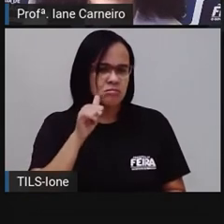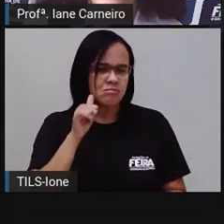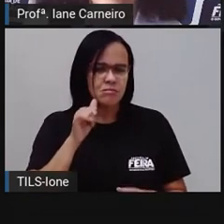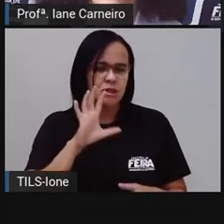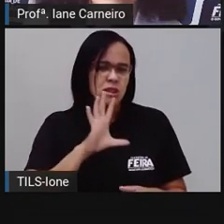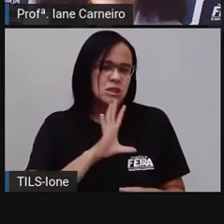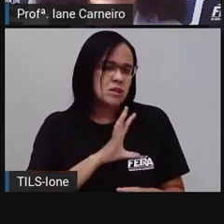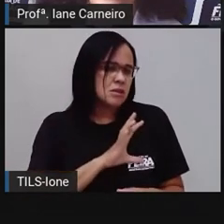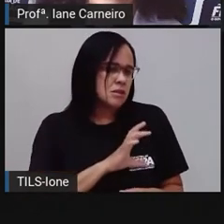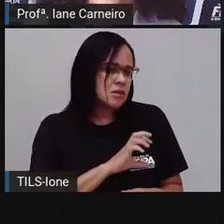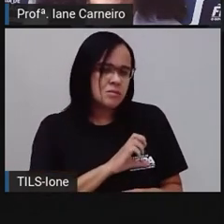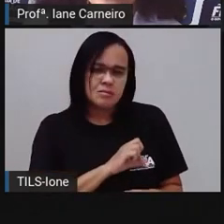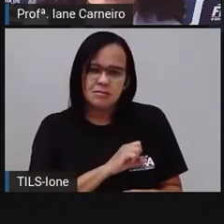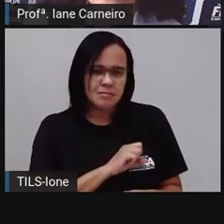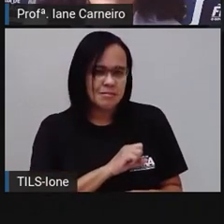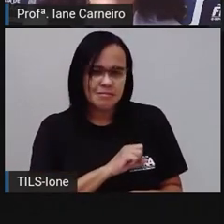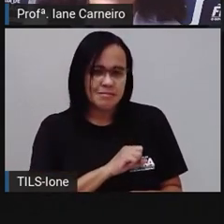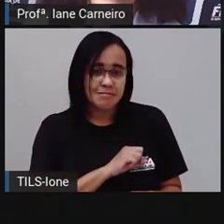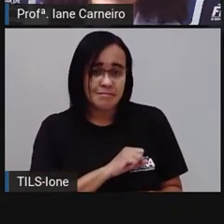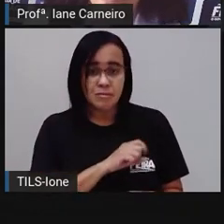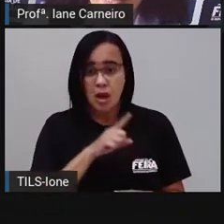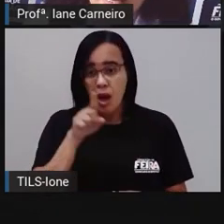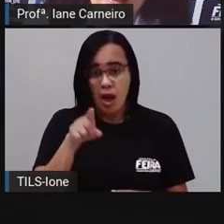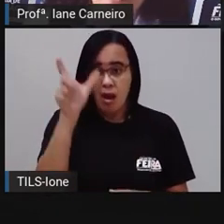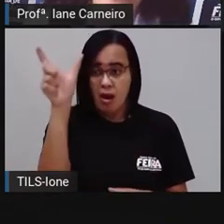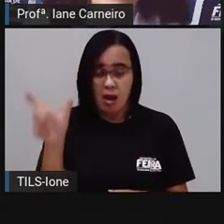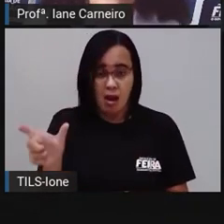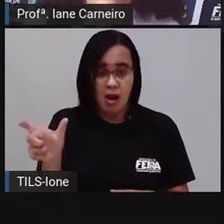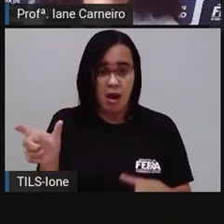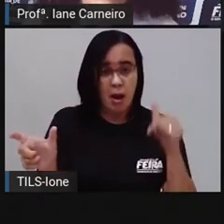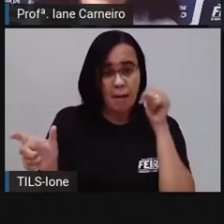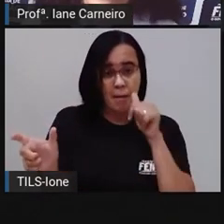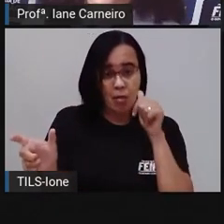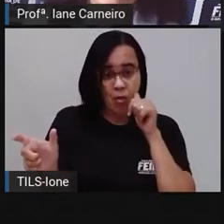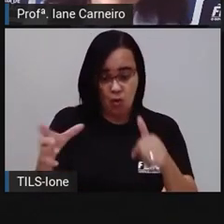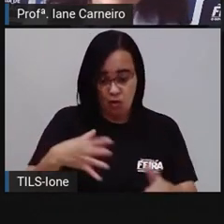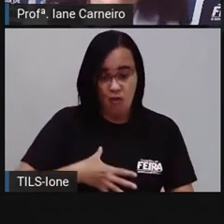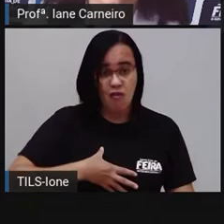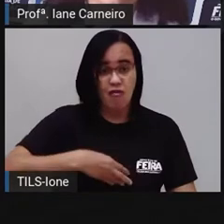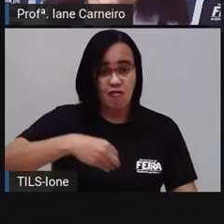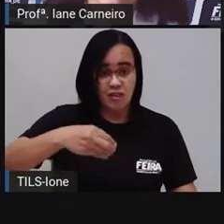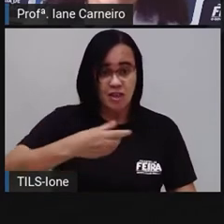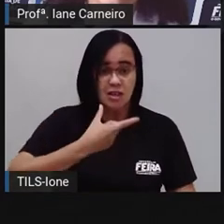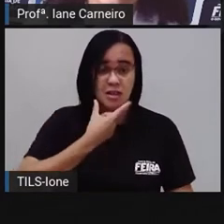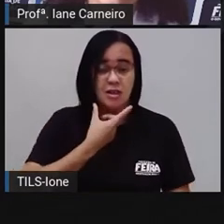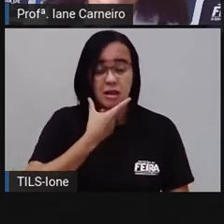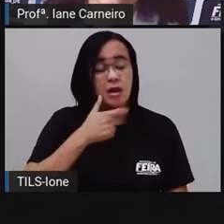Essa moça era filha da avó Célia, com o avô Edilson.